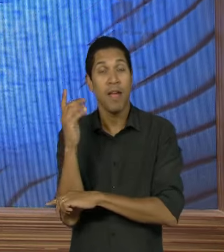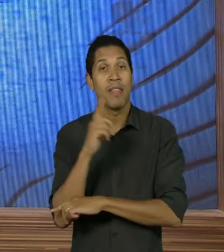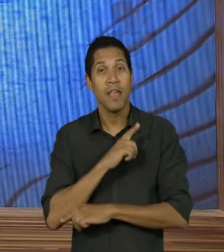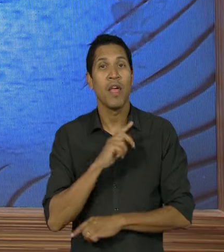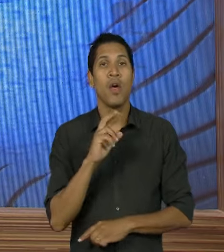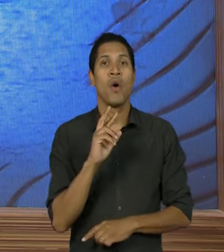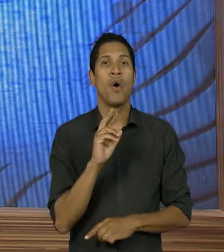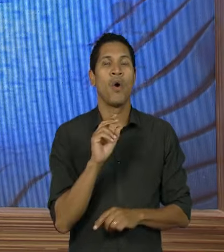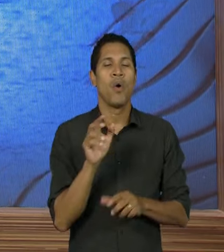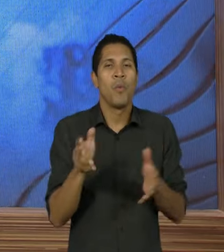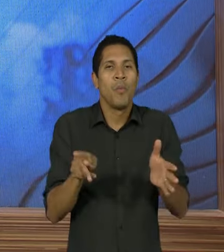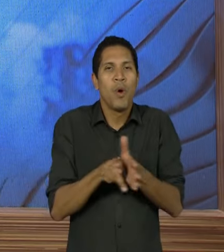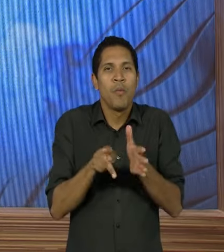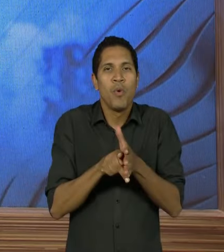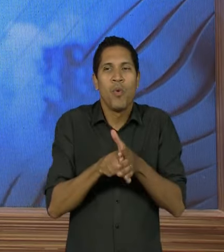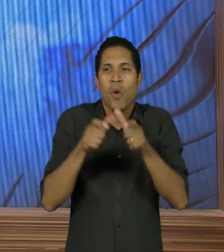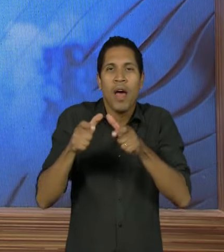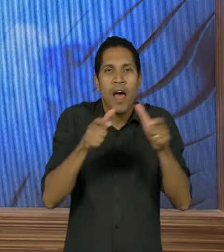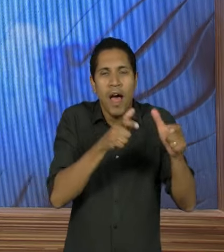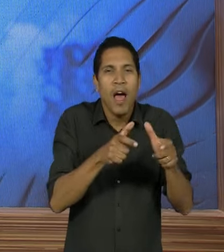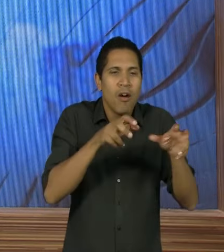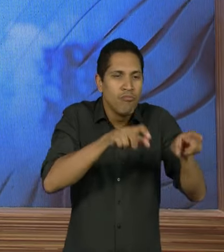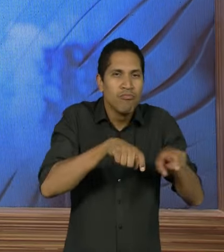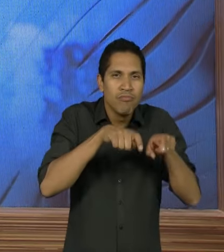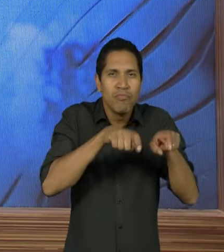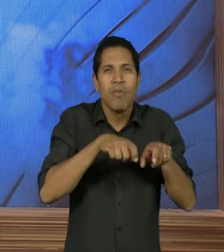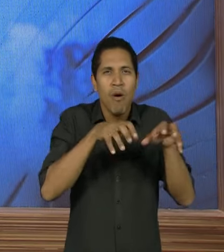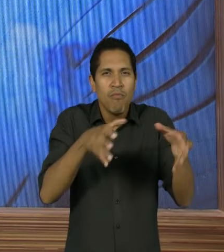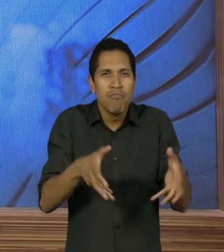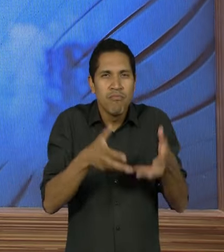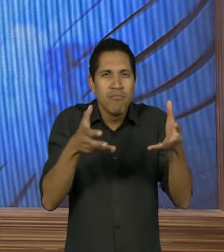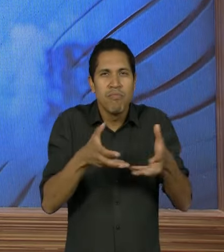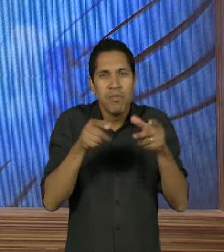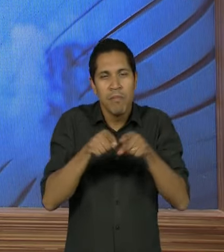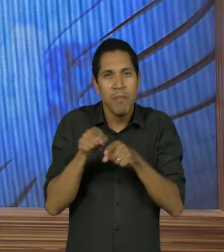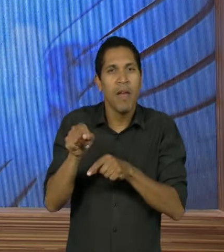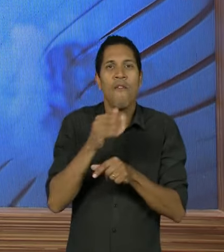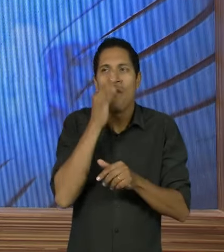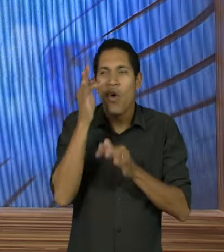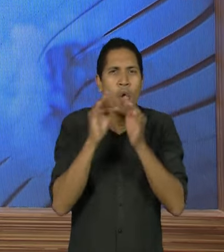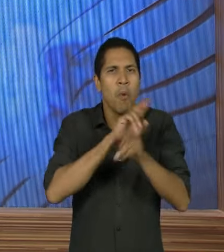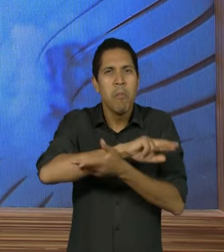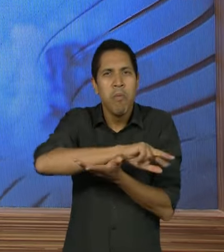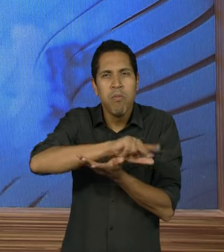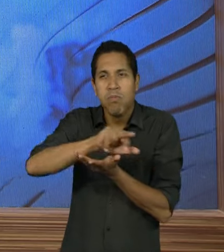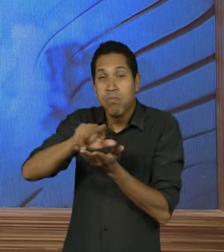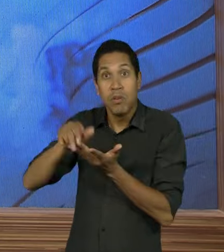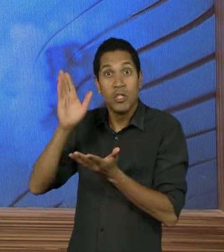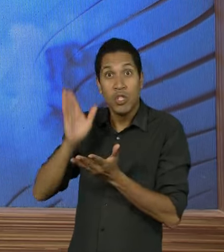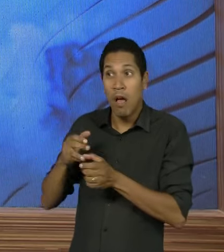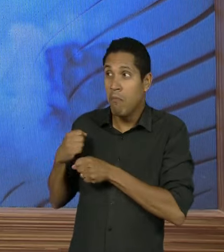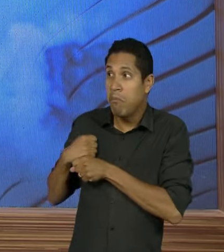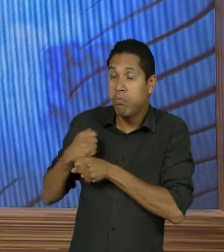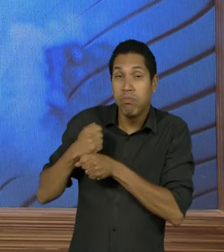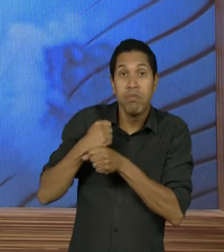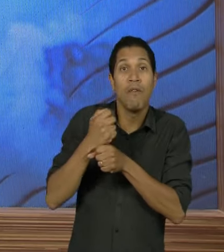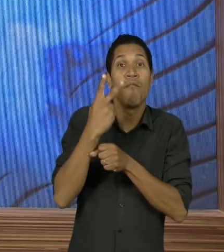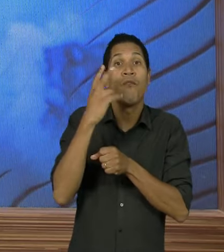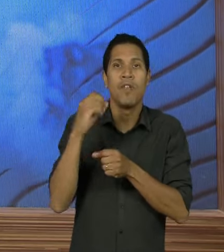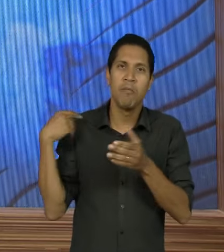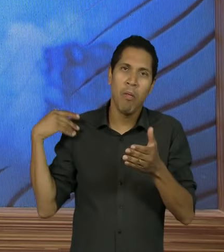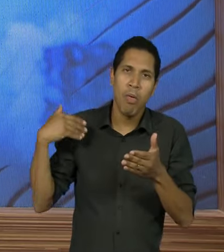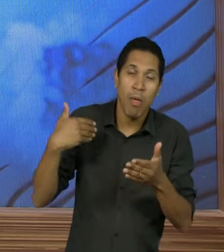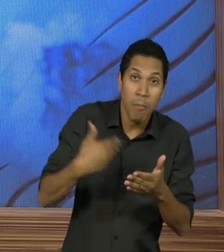Comunitária das Flores, um espaço agroecológico e de educação ambiental que se mantém há 20 anos. Um